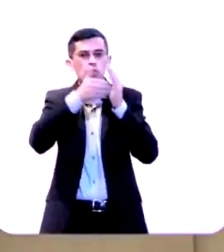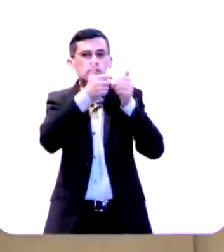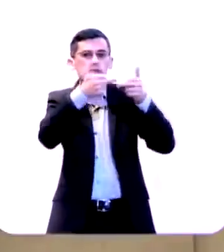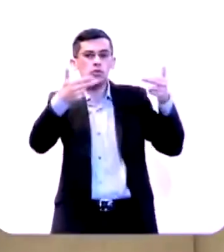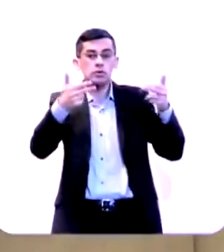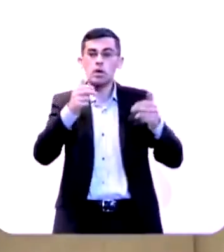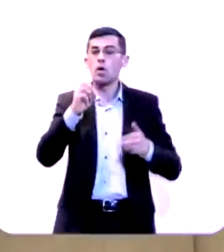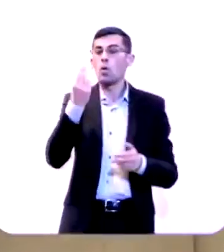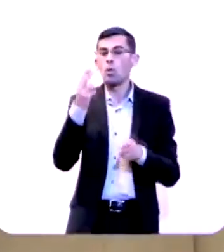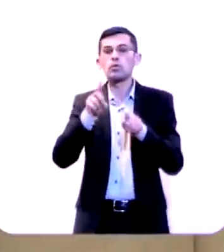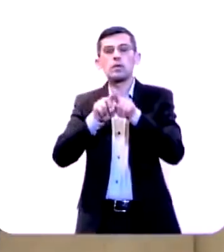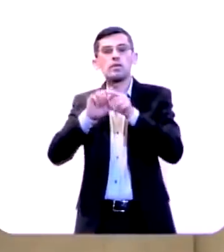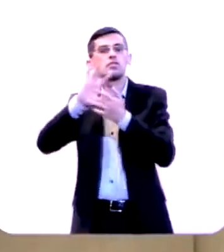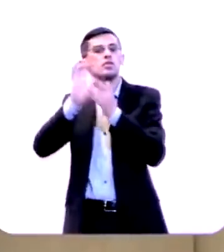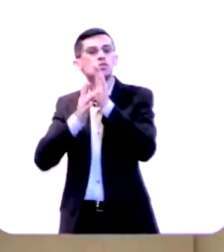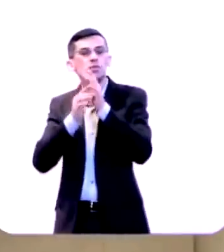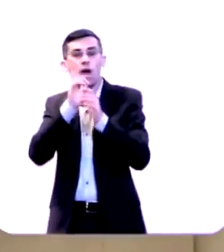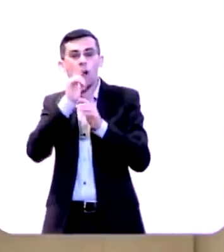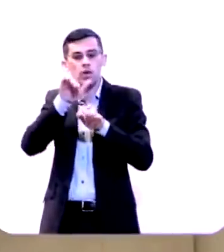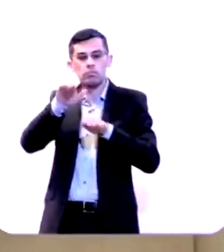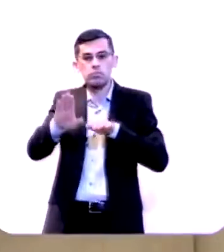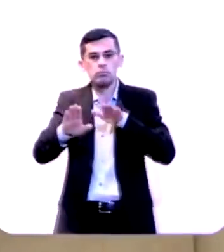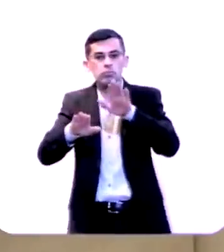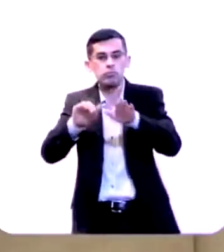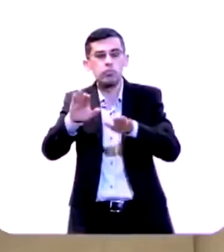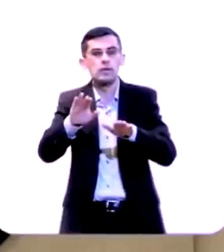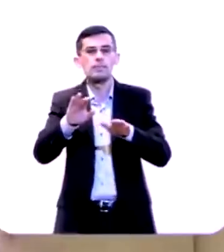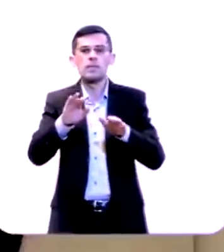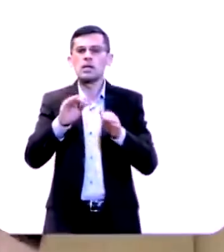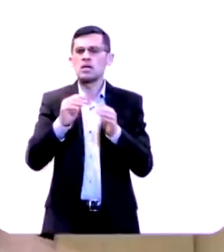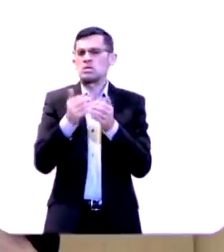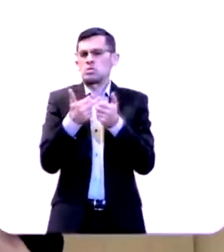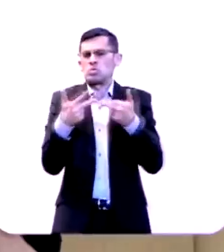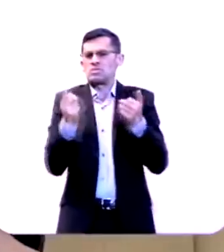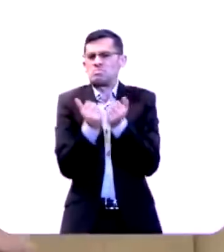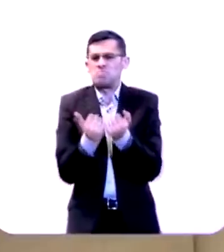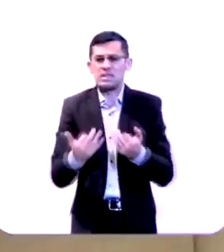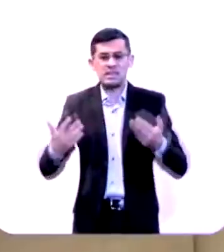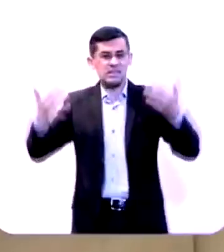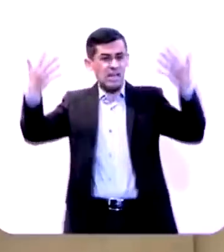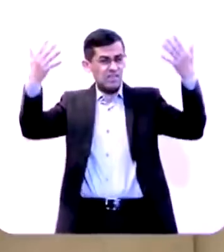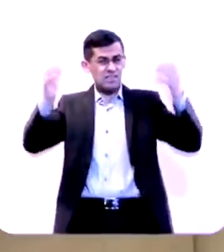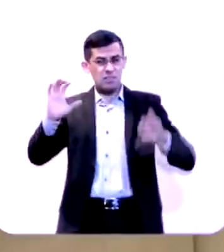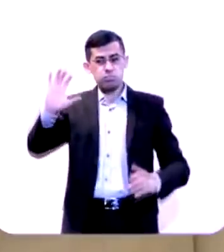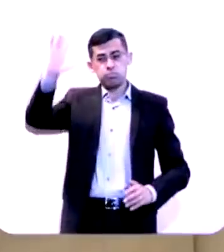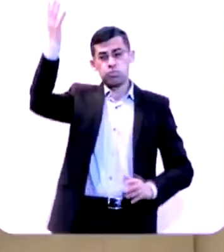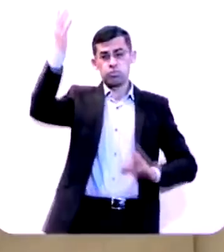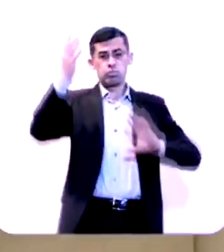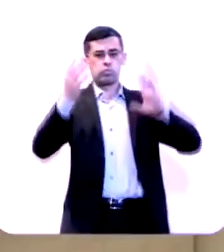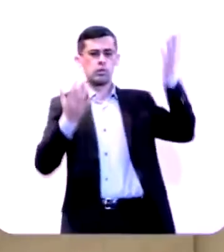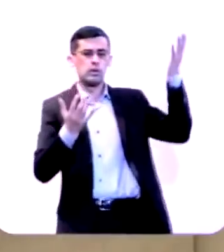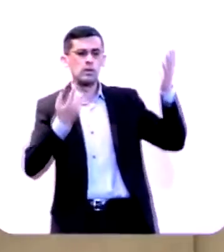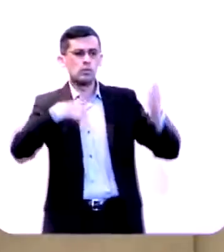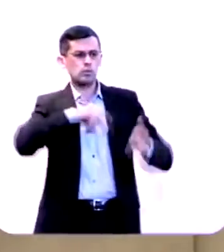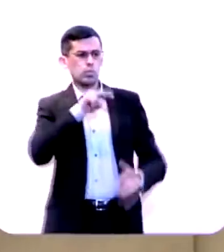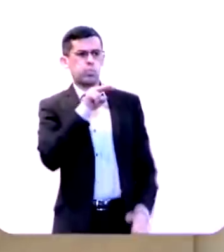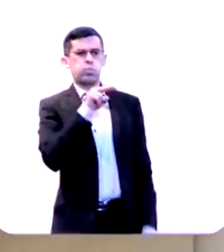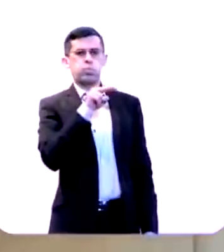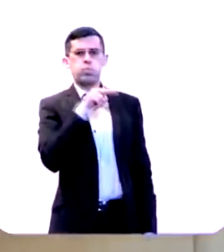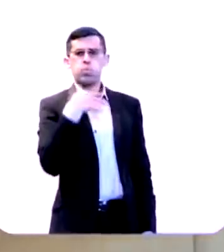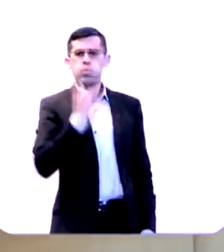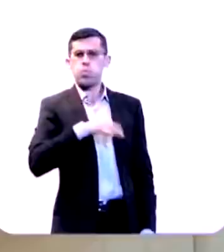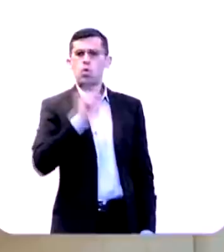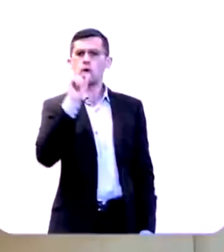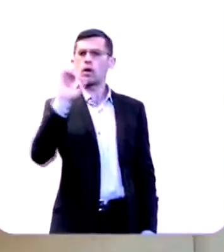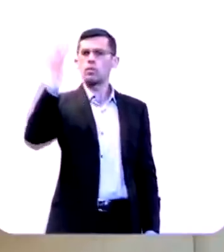ou quando Jesus andou pelas águas quando os feitos extraordinários de Deus são feitos e a gente olha para aquilo